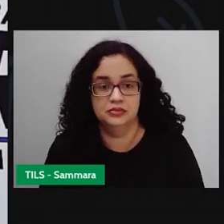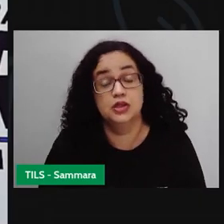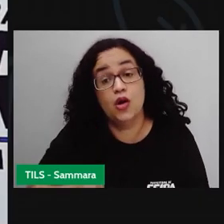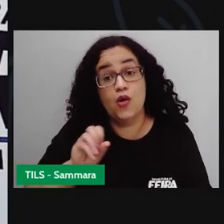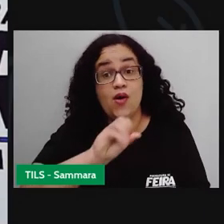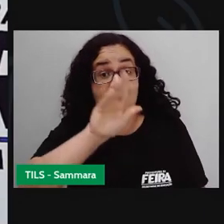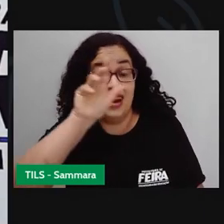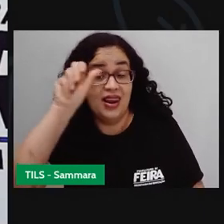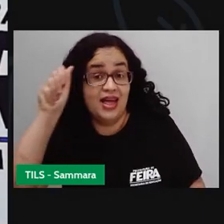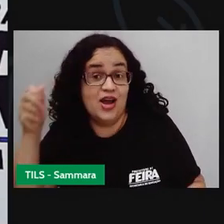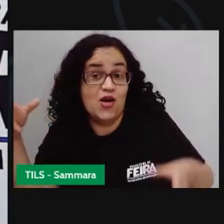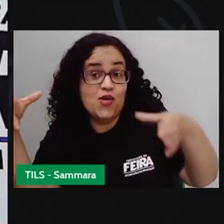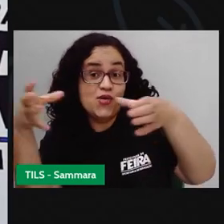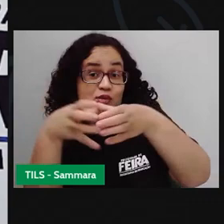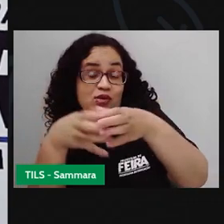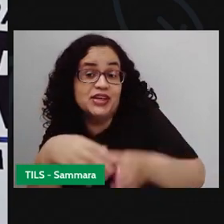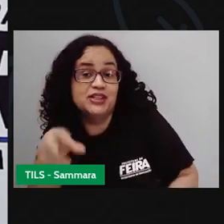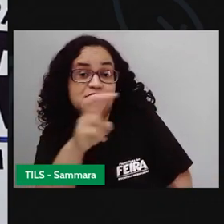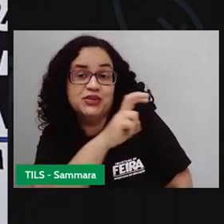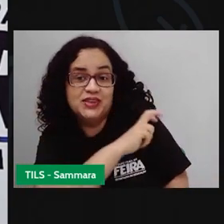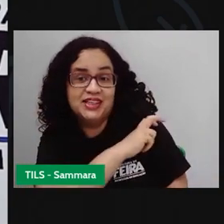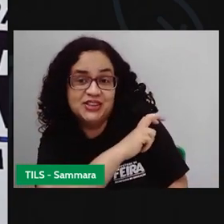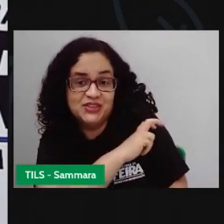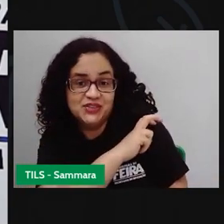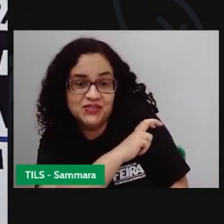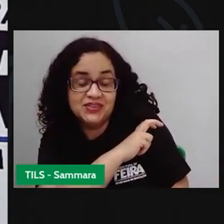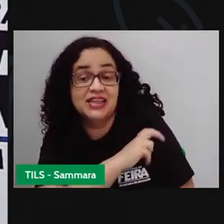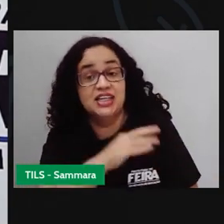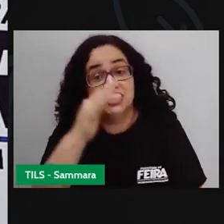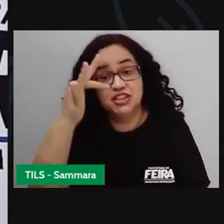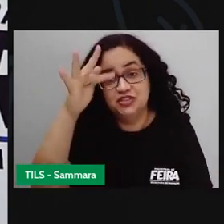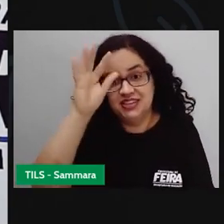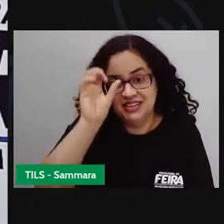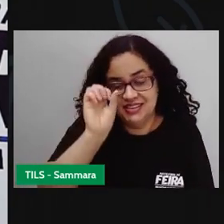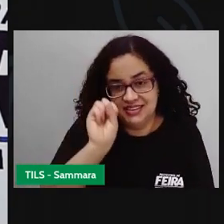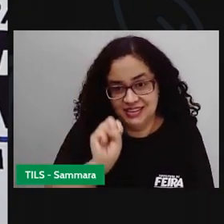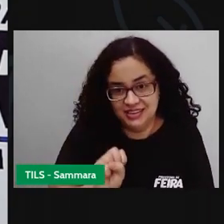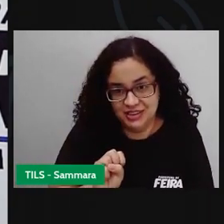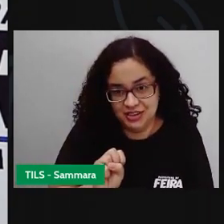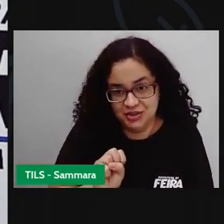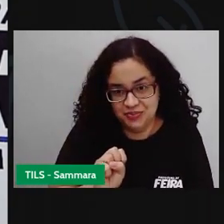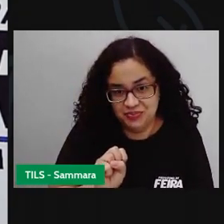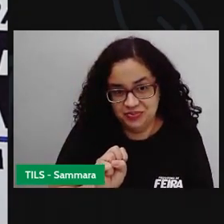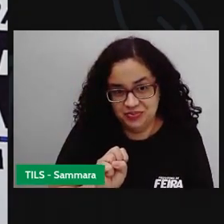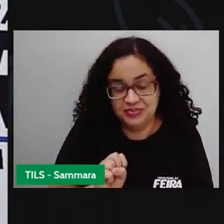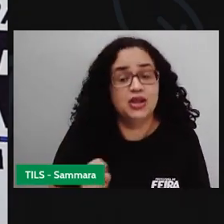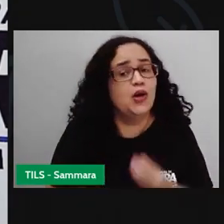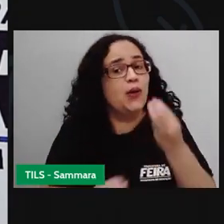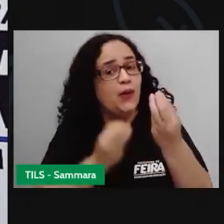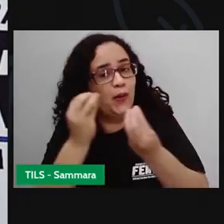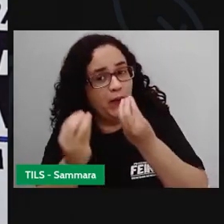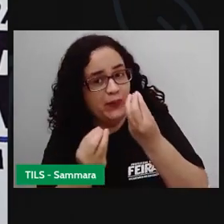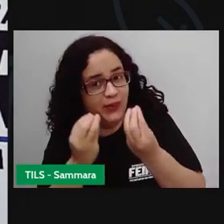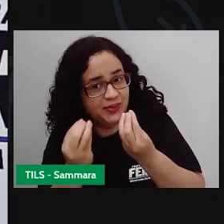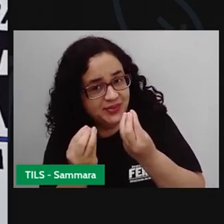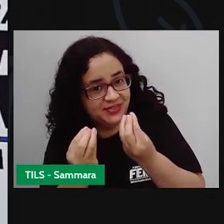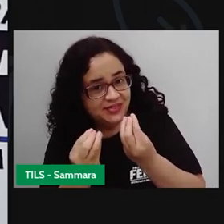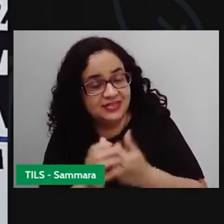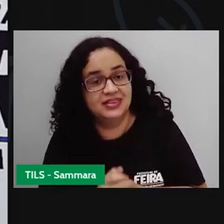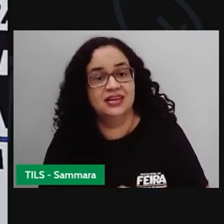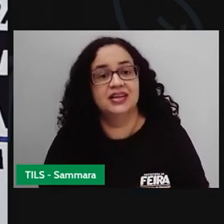Olá, turma do quinto ano de Feira de Santana. Como é que vocês estão?